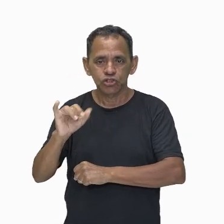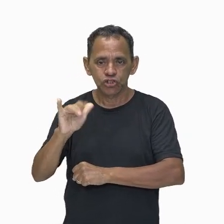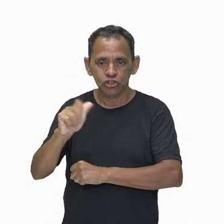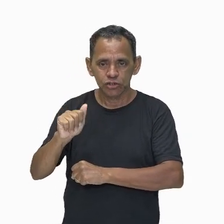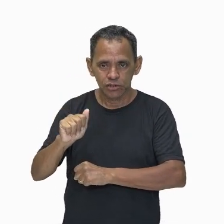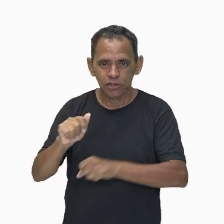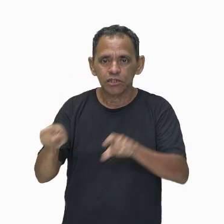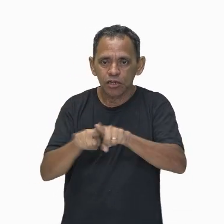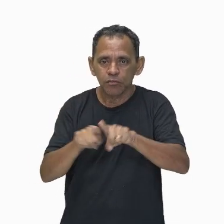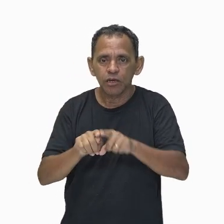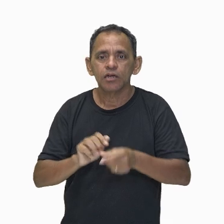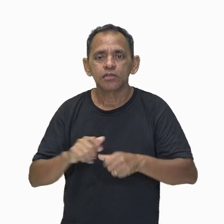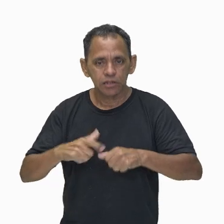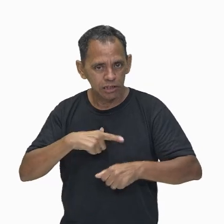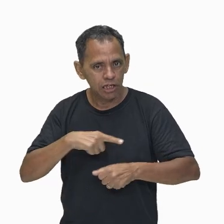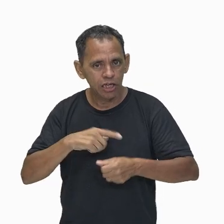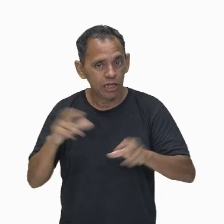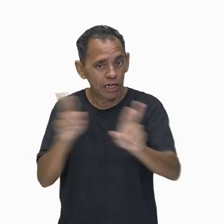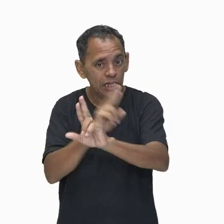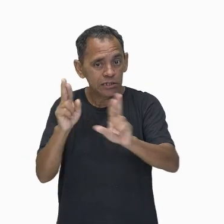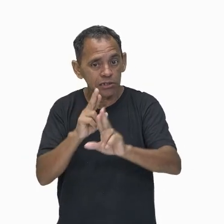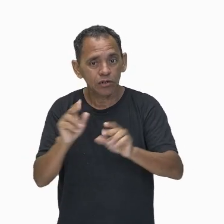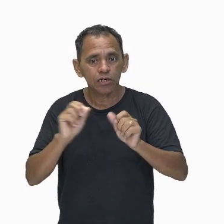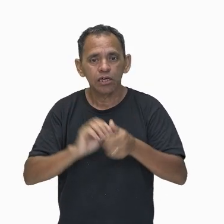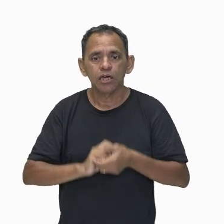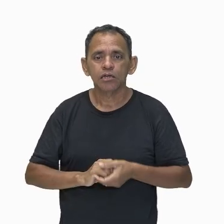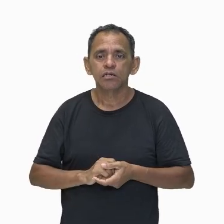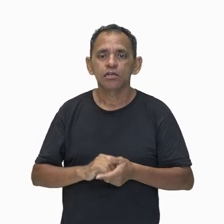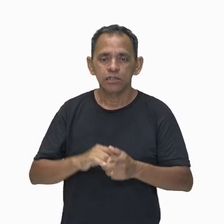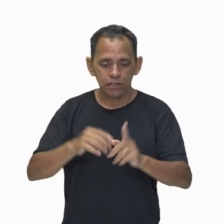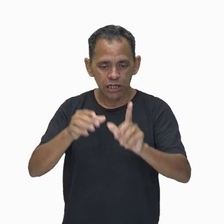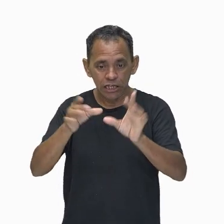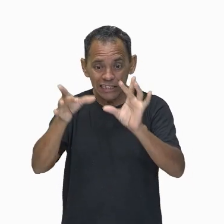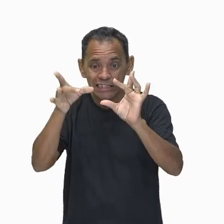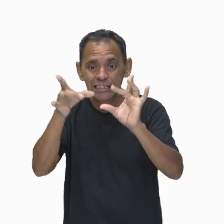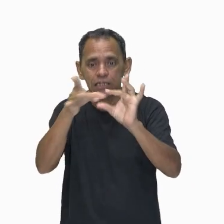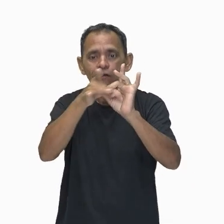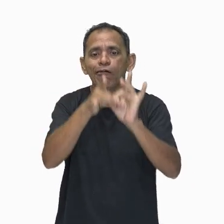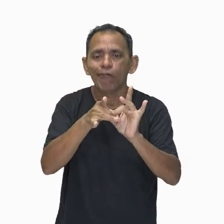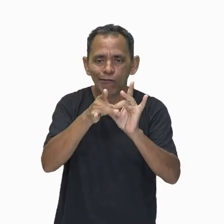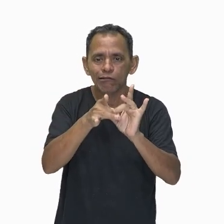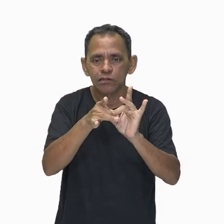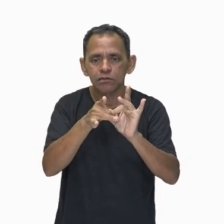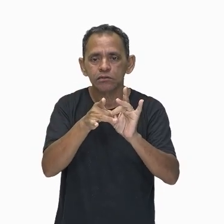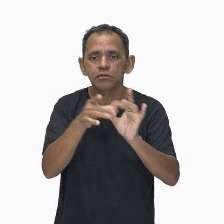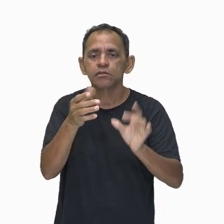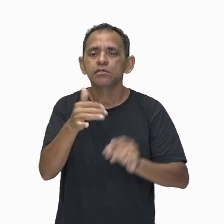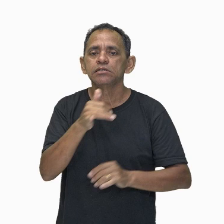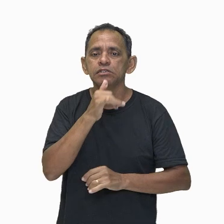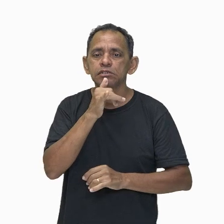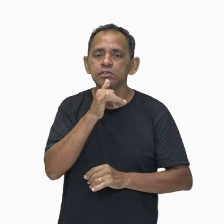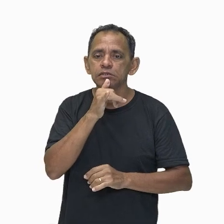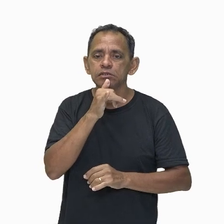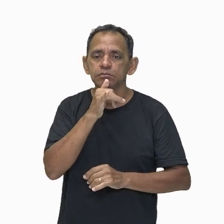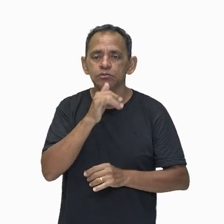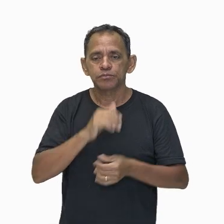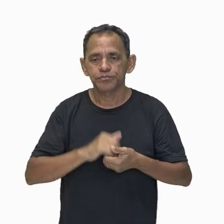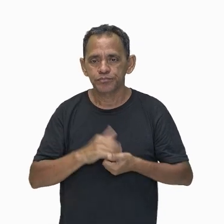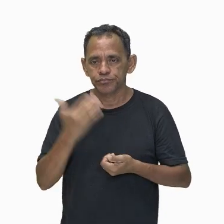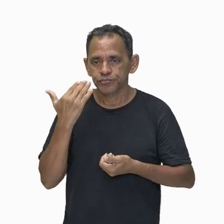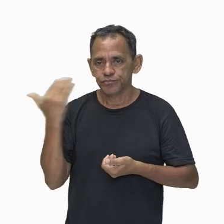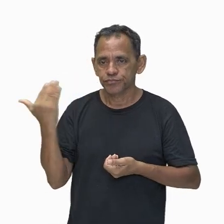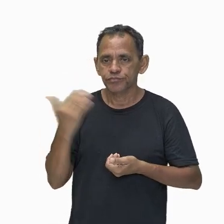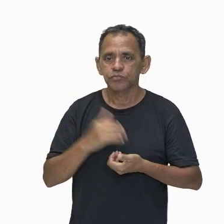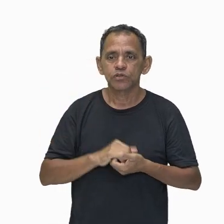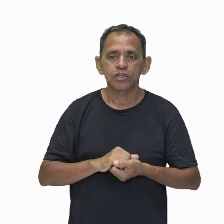realizar trabalho quando ele está ligado a uma extremidade de uma mola. Ou seja, se eu comprimo uma mola, o é comprimir? É amassar a